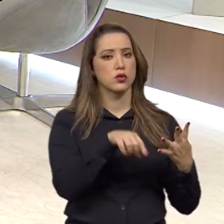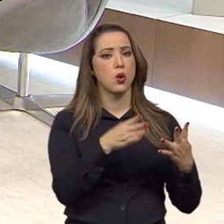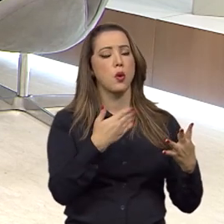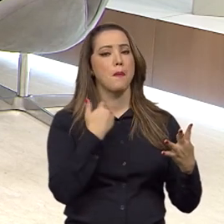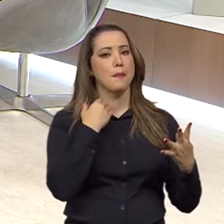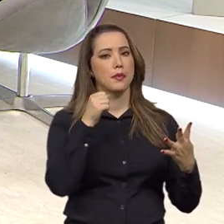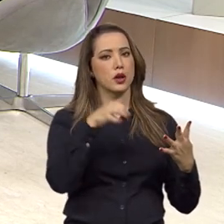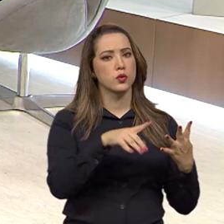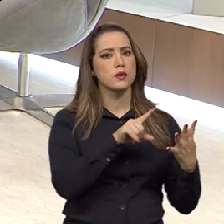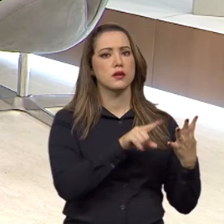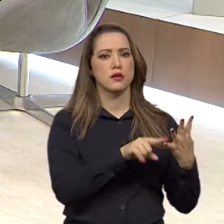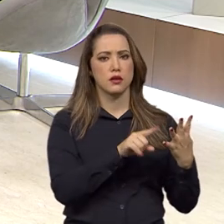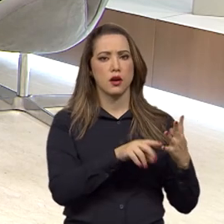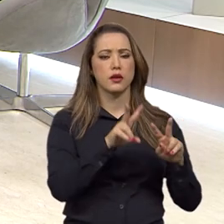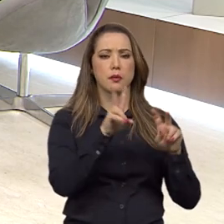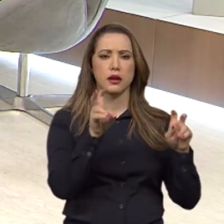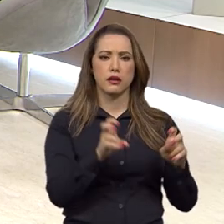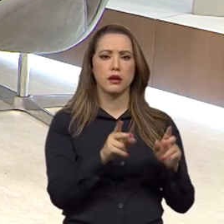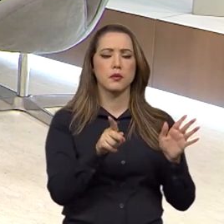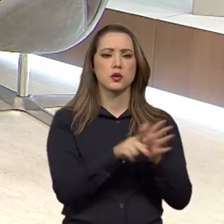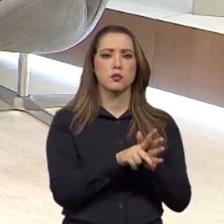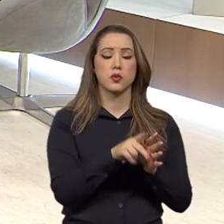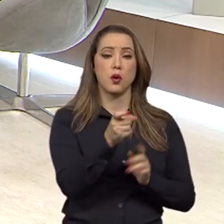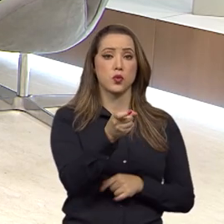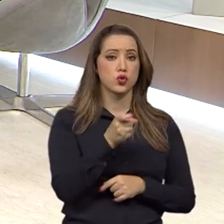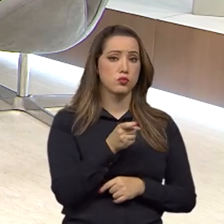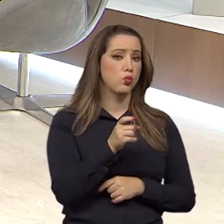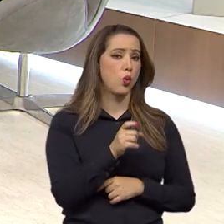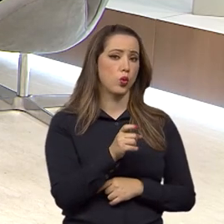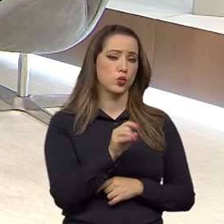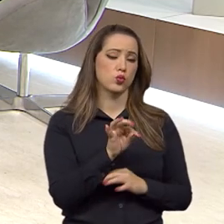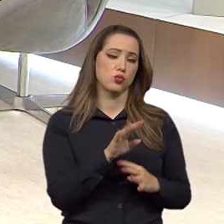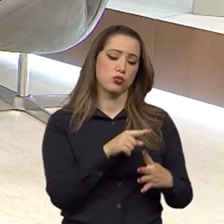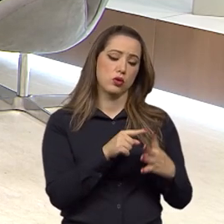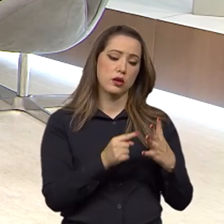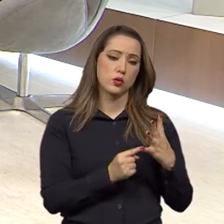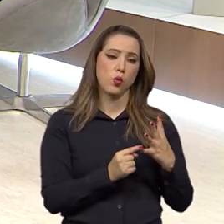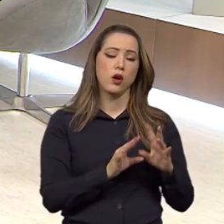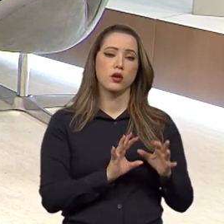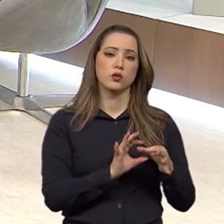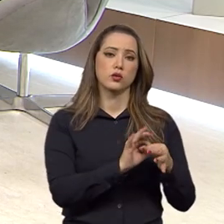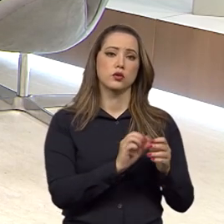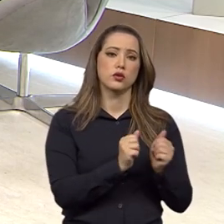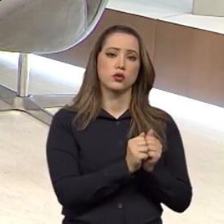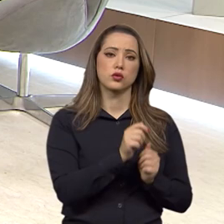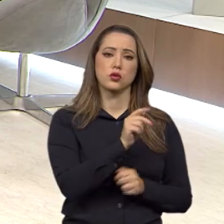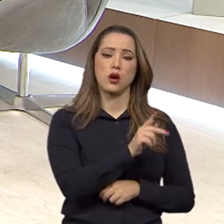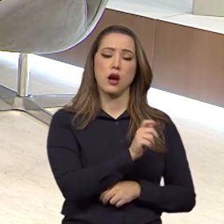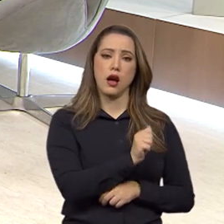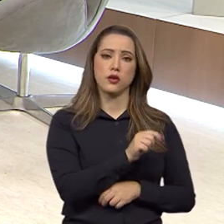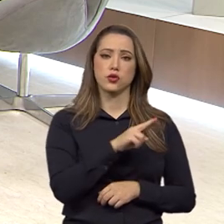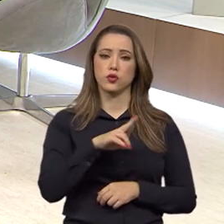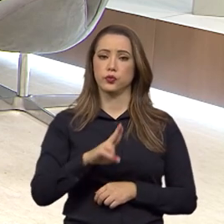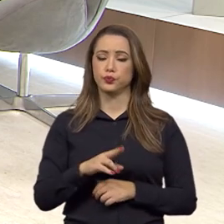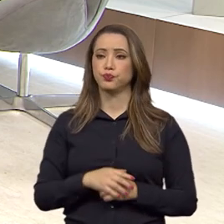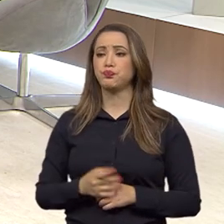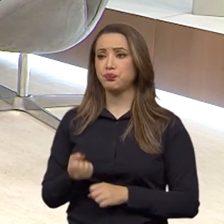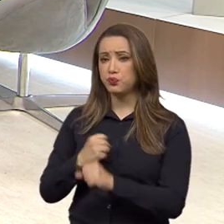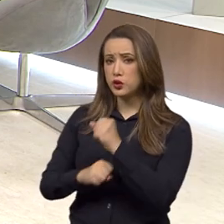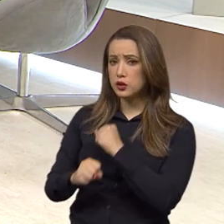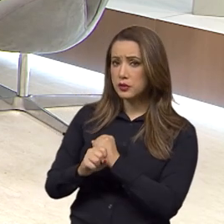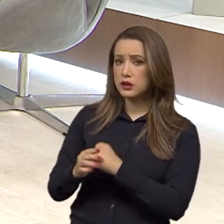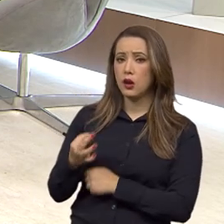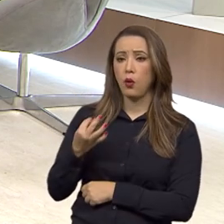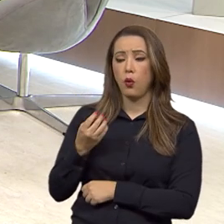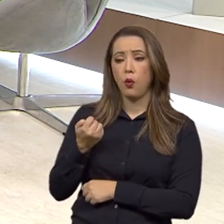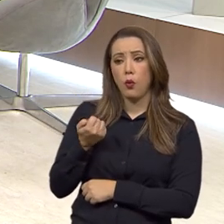e a carreira ligada às questões específicas tributárias, que essa última, como eu disse, é a PGFN. No ano passado, a AGU se envolveu em